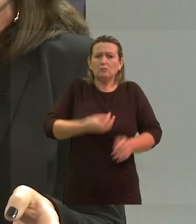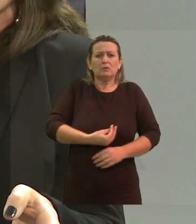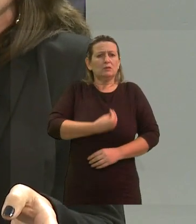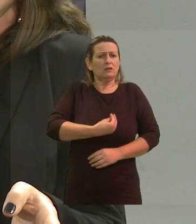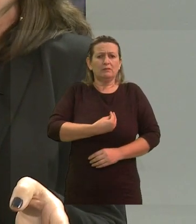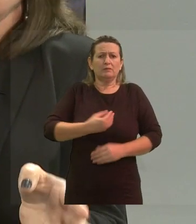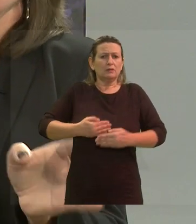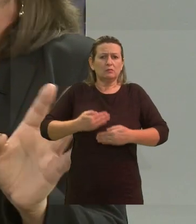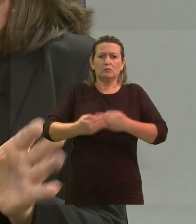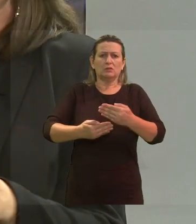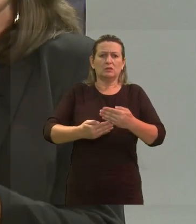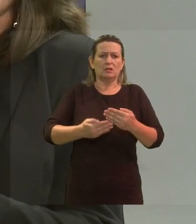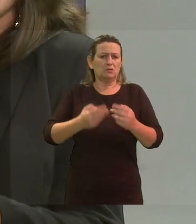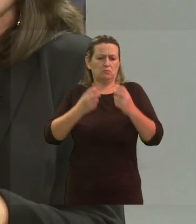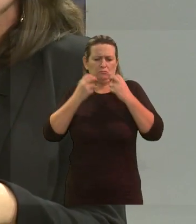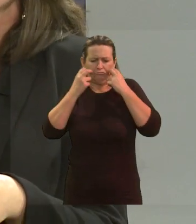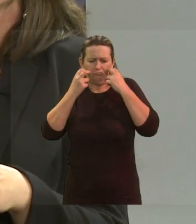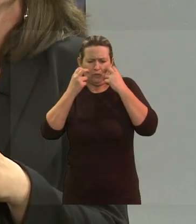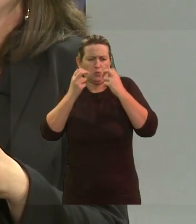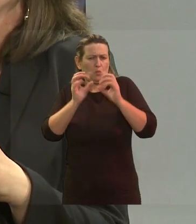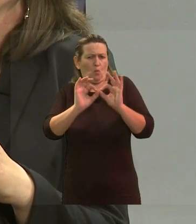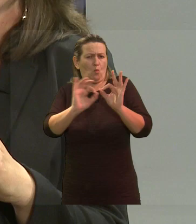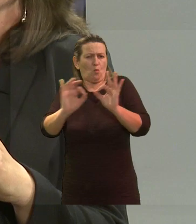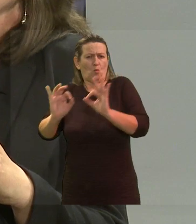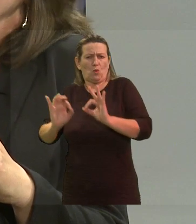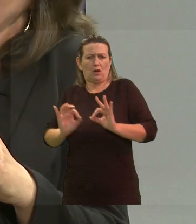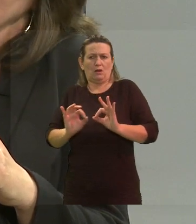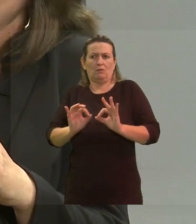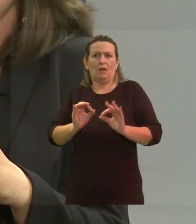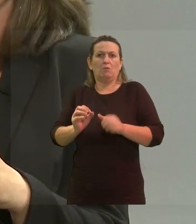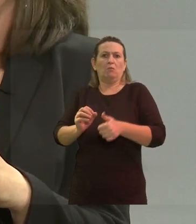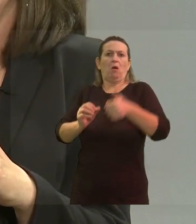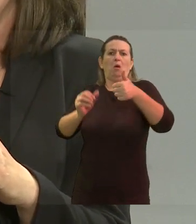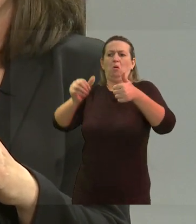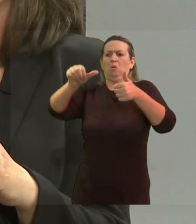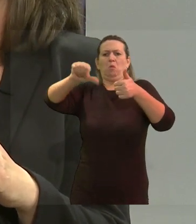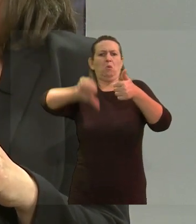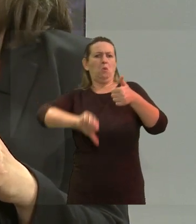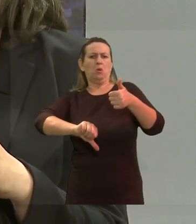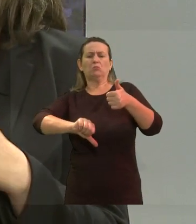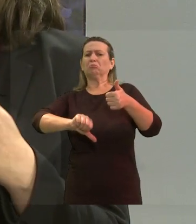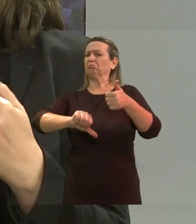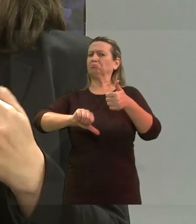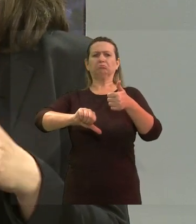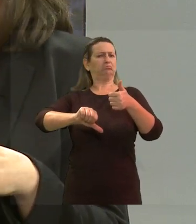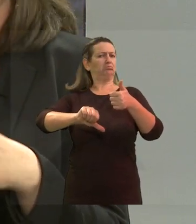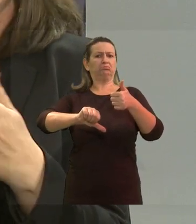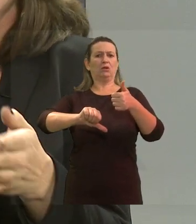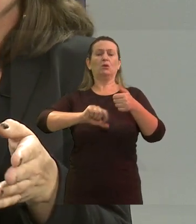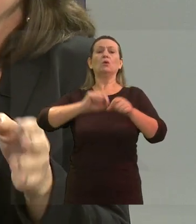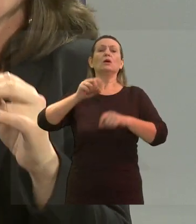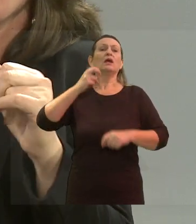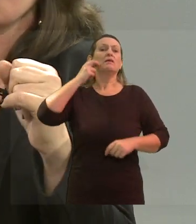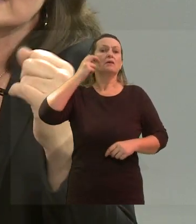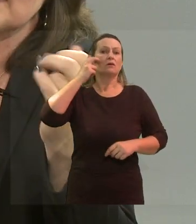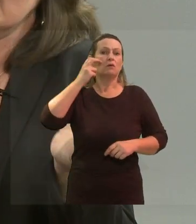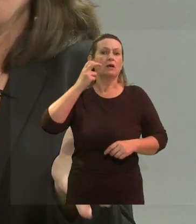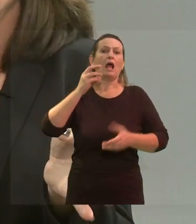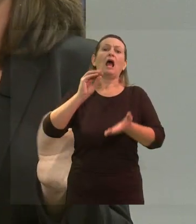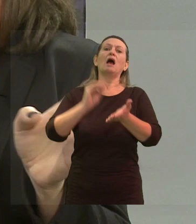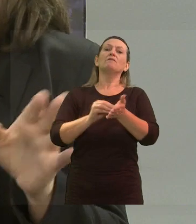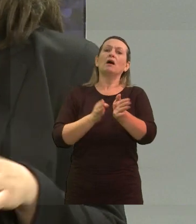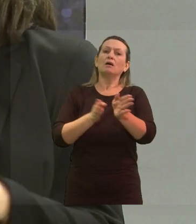processo, né, não é vergonha nenhuma, isso não se torna melhor ou pior, né, o que realmente é uma vergonha, é a falta de